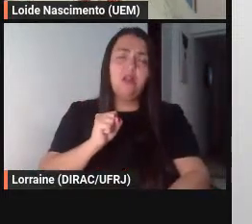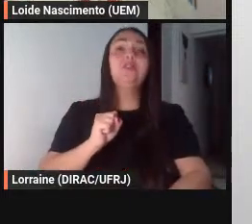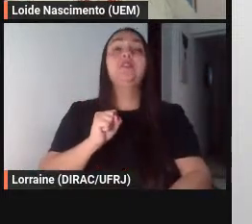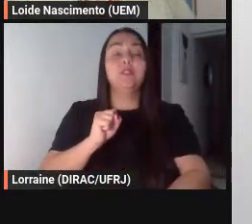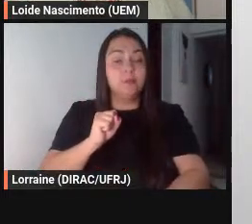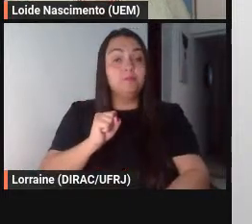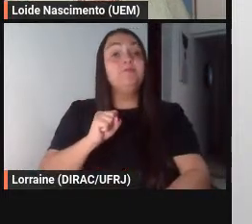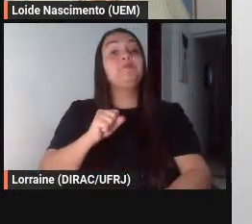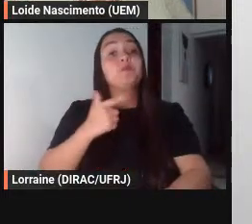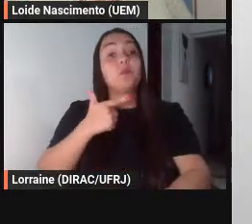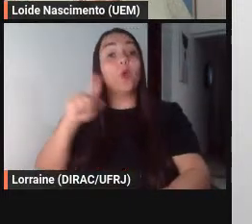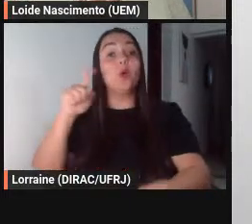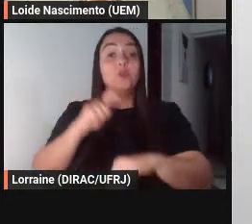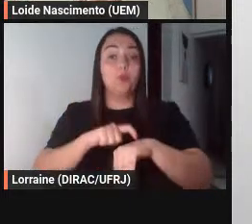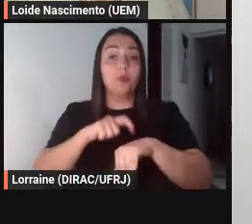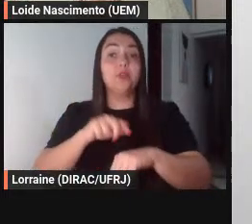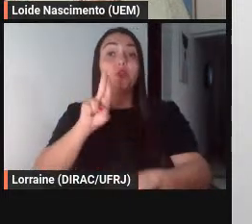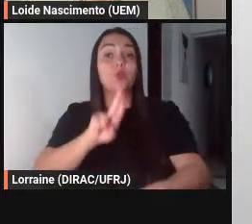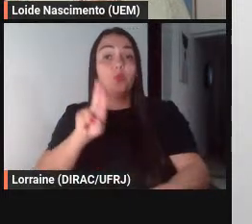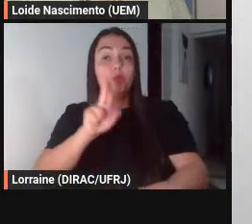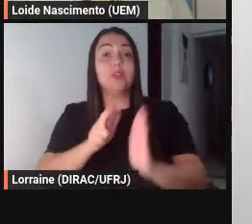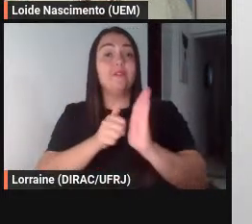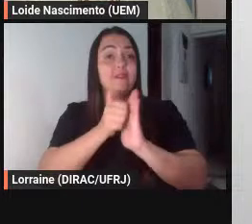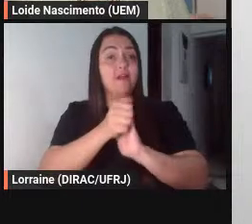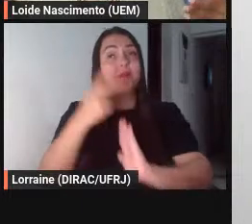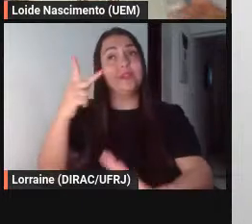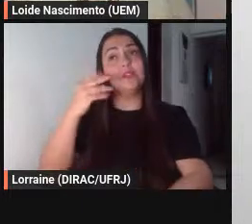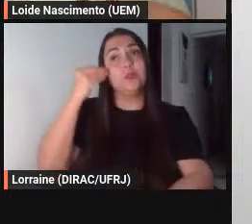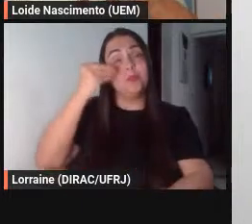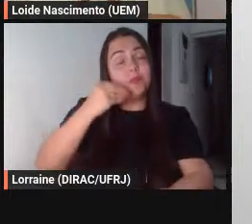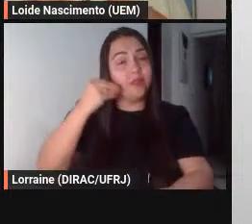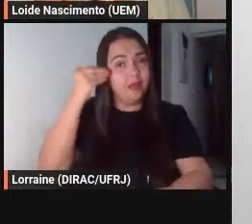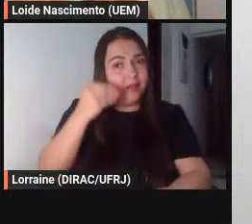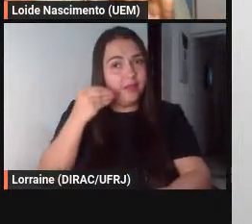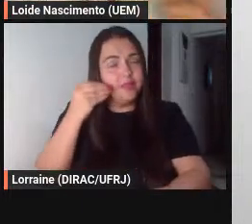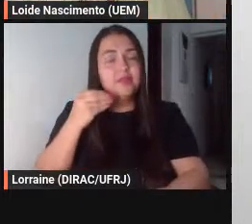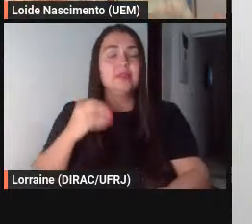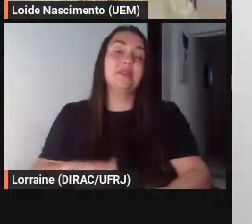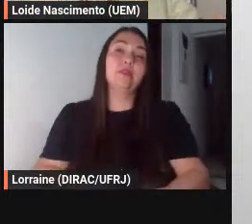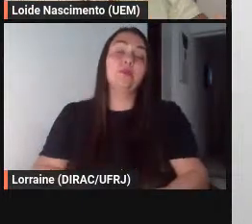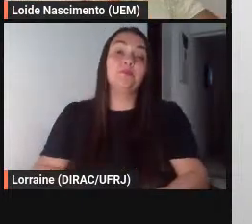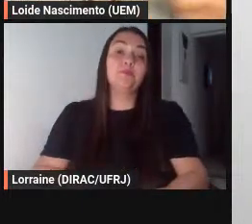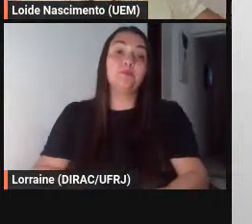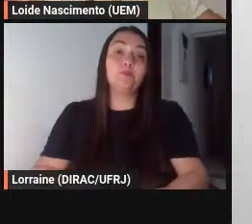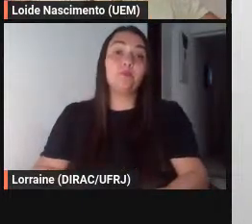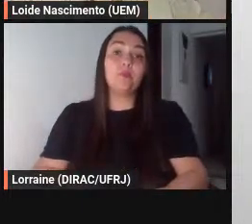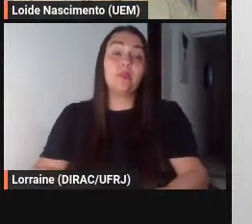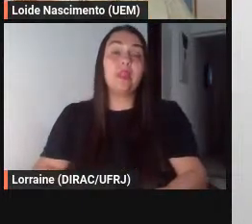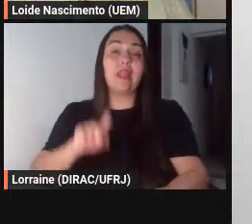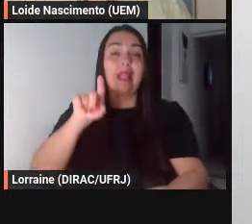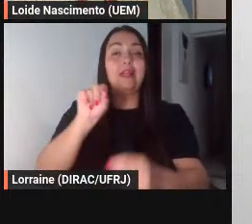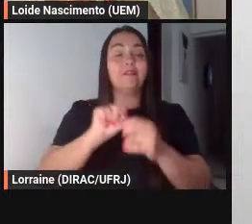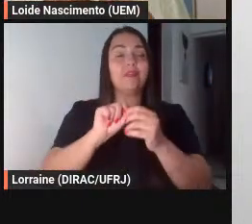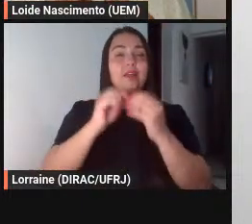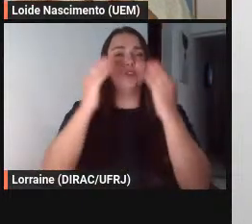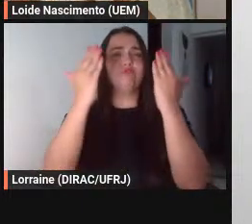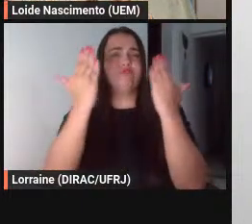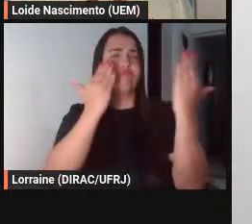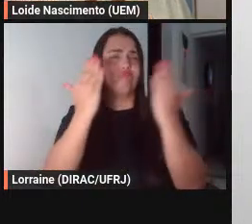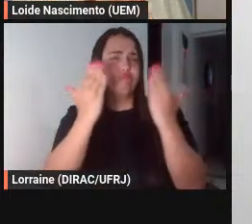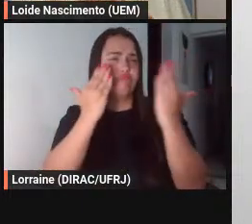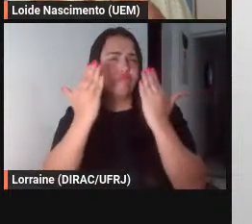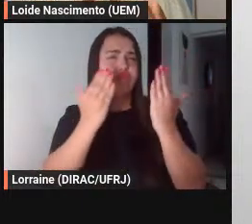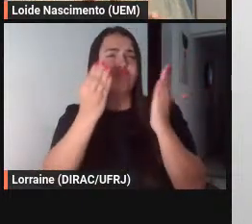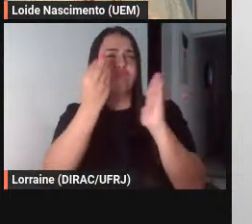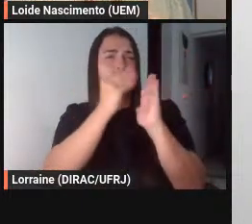aplicam a fábula suas experiências não é eles fazem comparações a